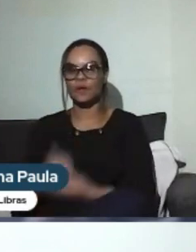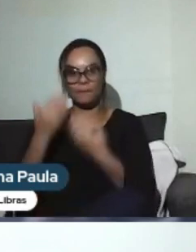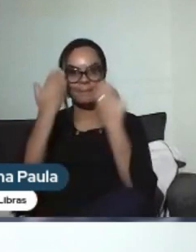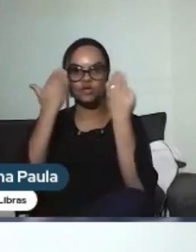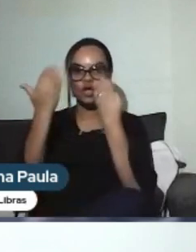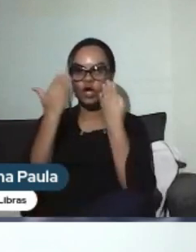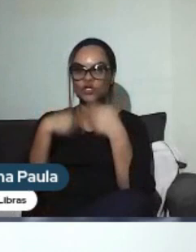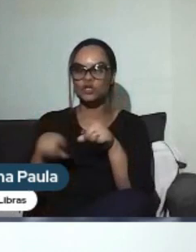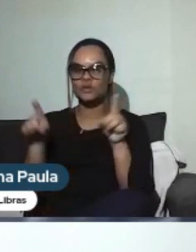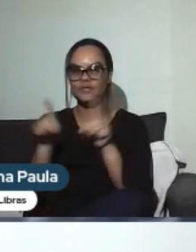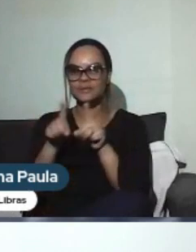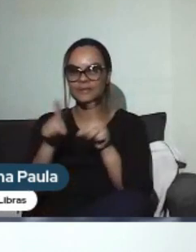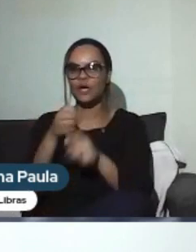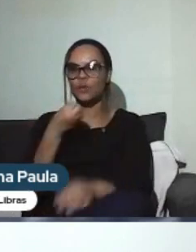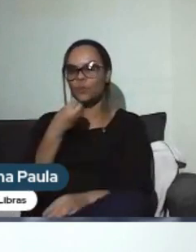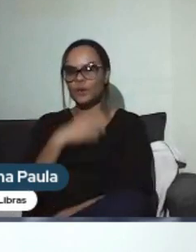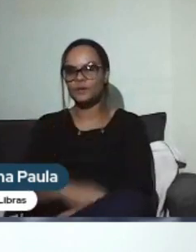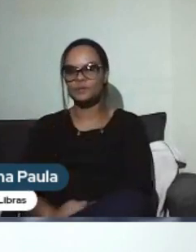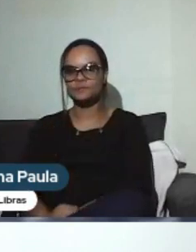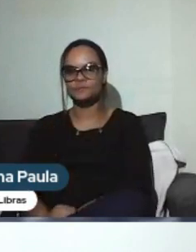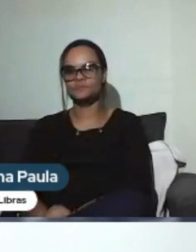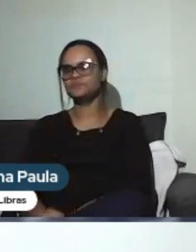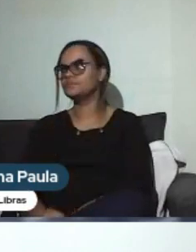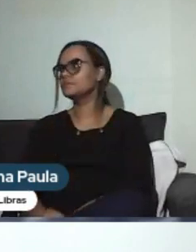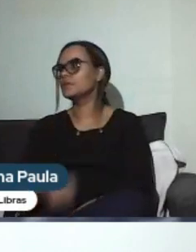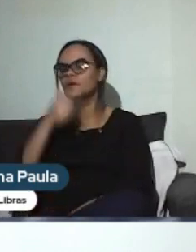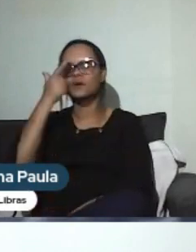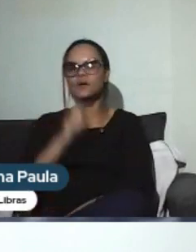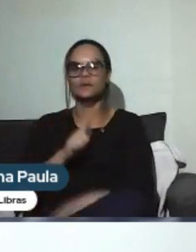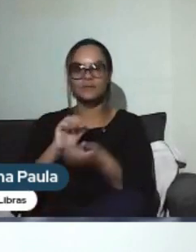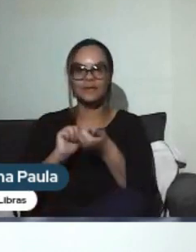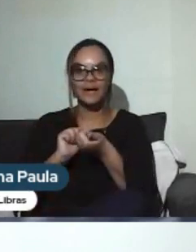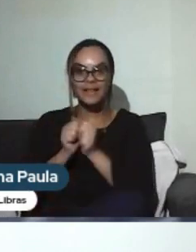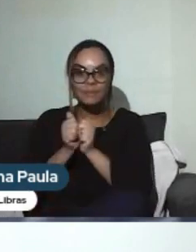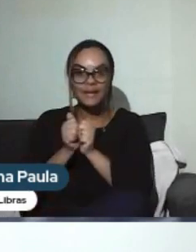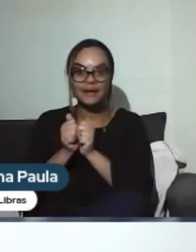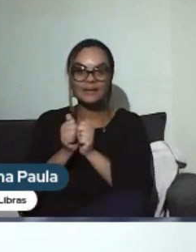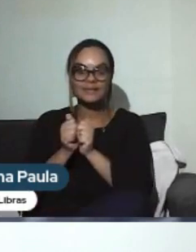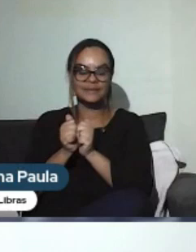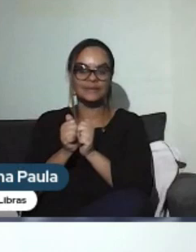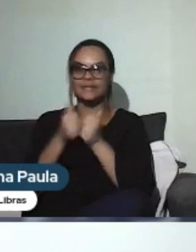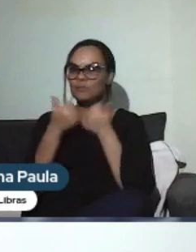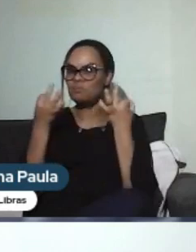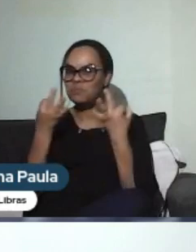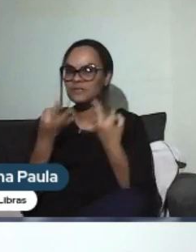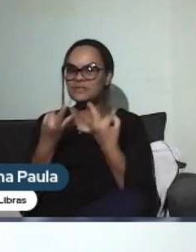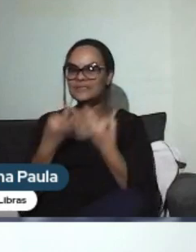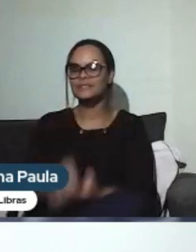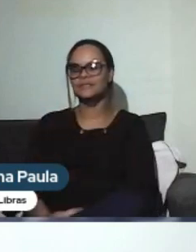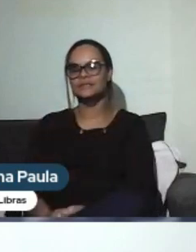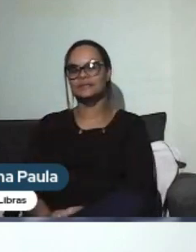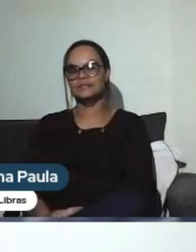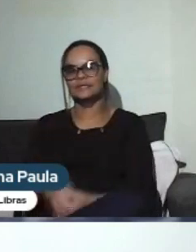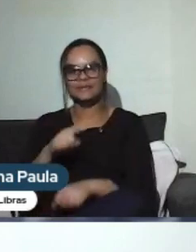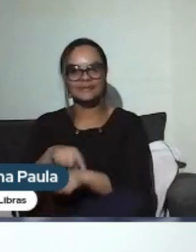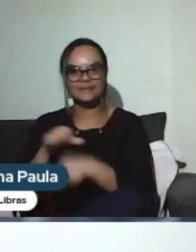acho que faz muito bem, né? Então, consegui me adaptar bem. Ao invés de... Com o tempo eu mudei, né?